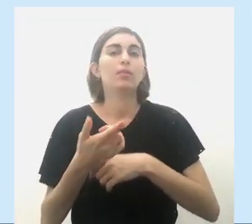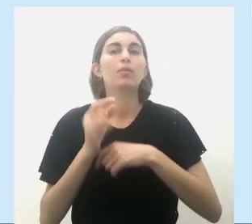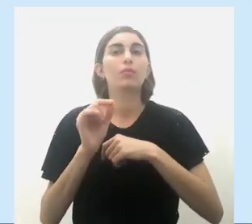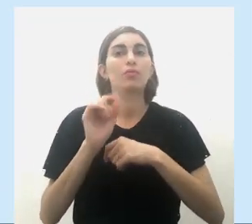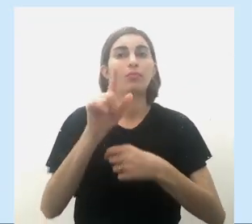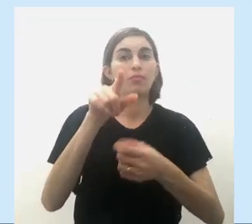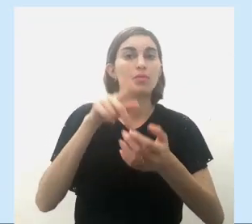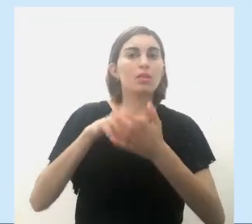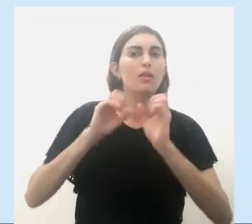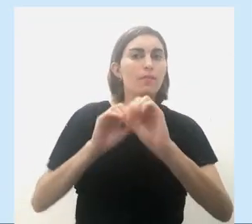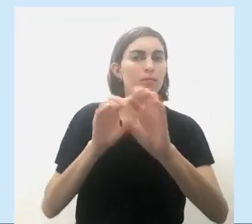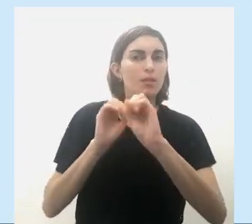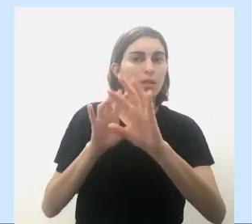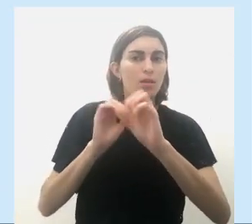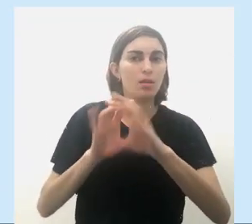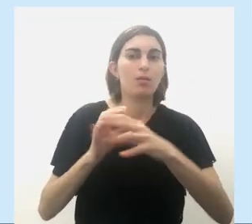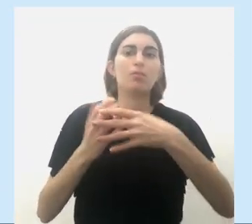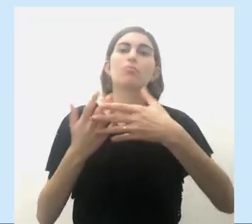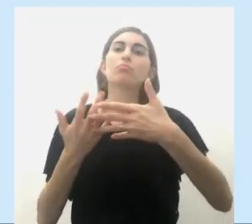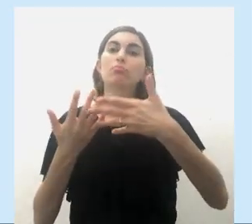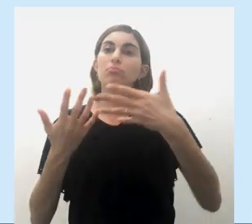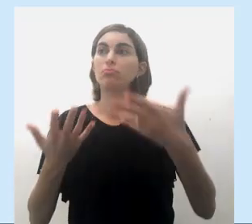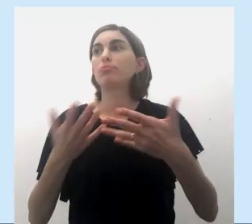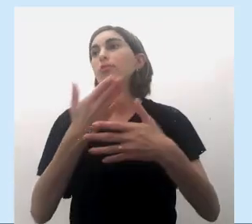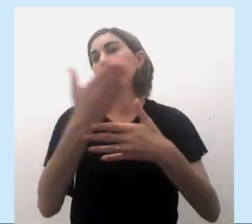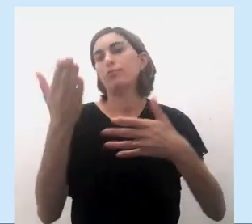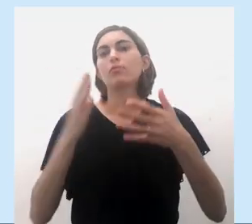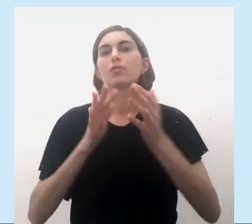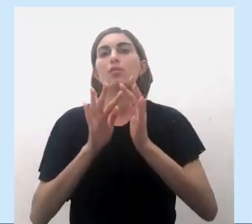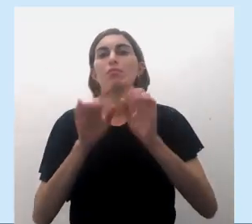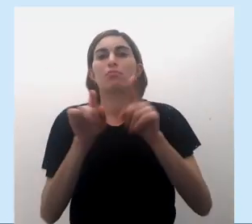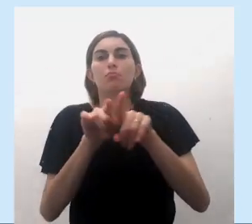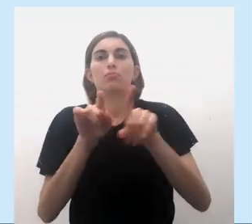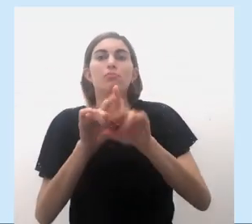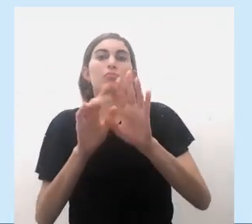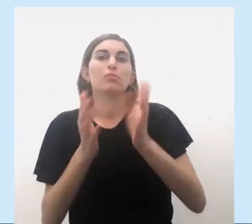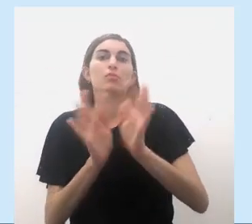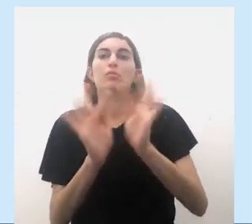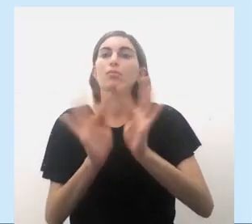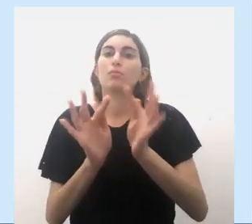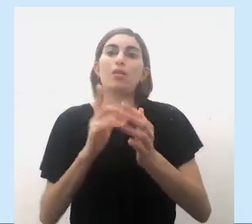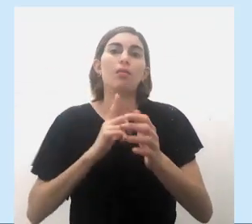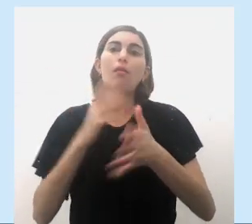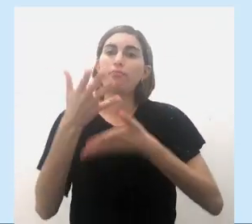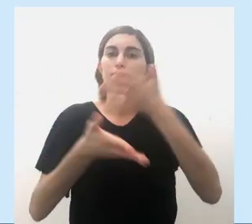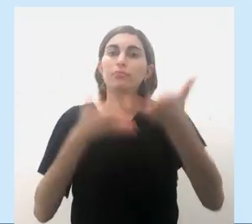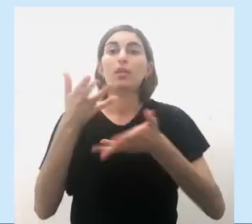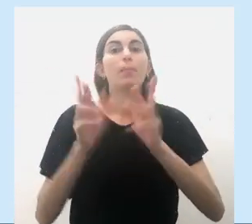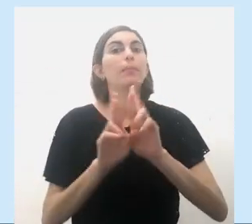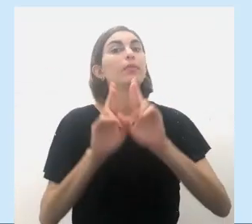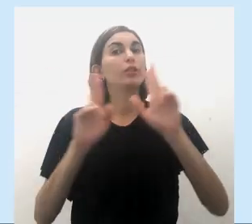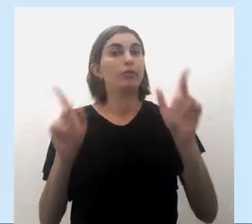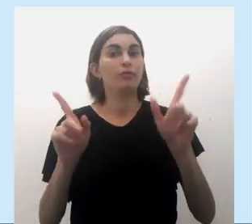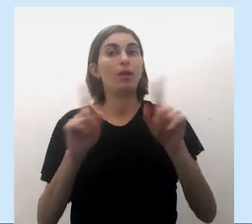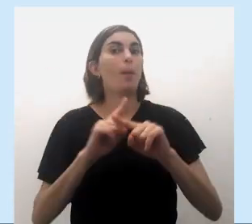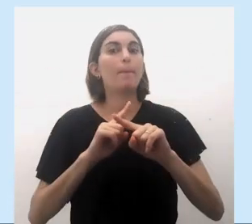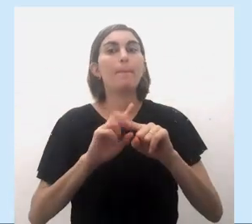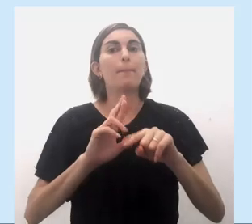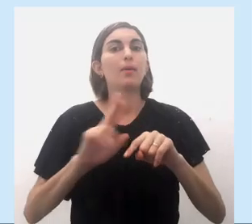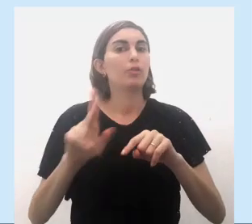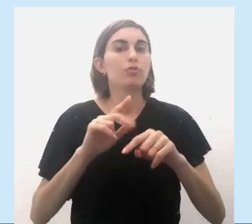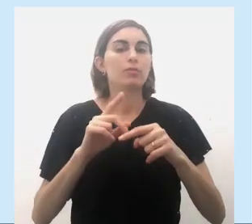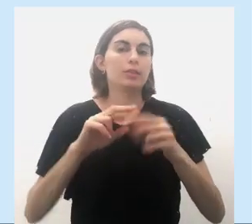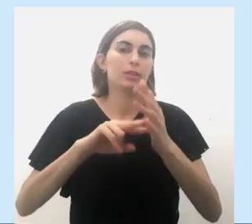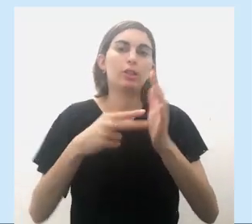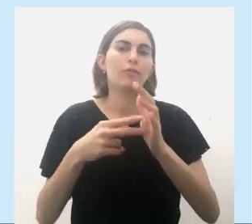realidade, você está catequizado, não é isso? Você simplesmente vai ter um tratamento diferenciado, mas não